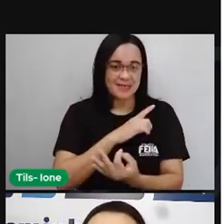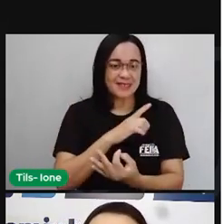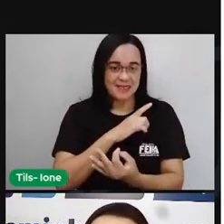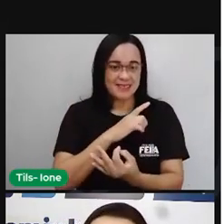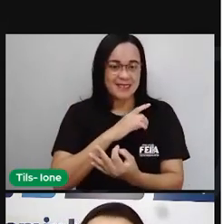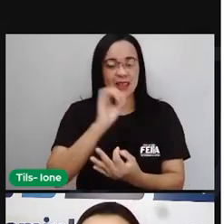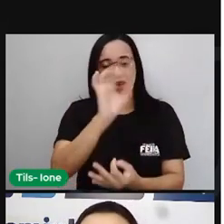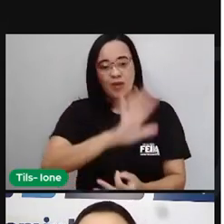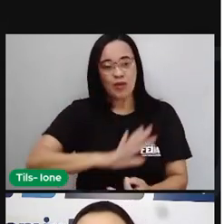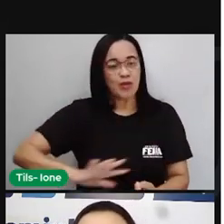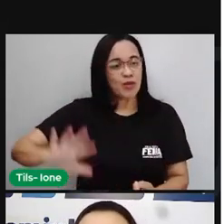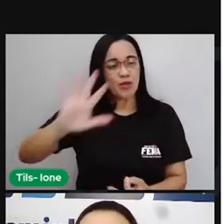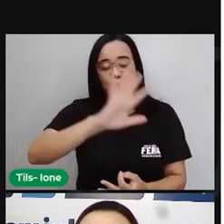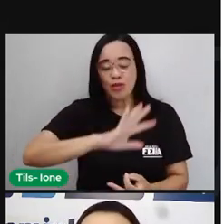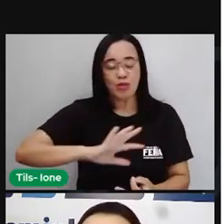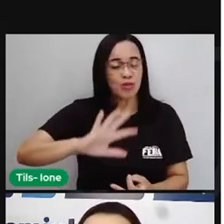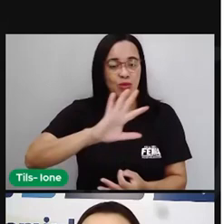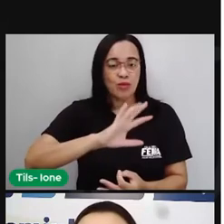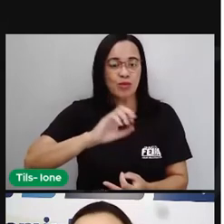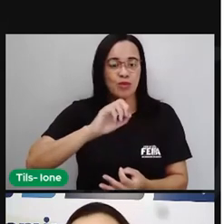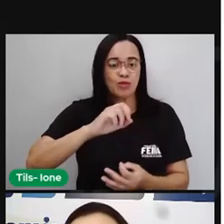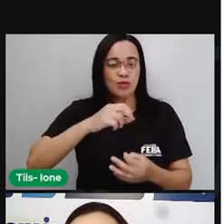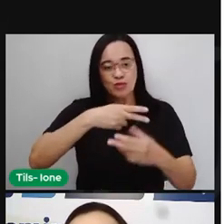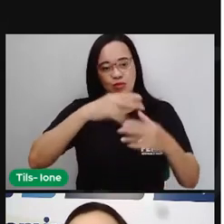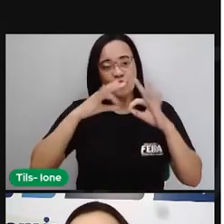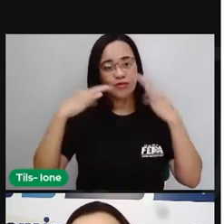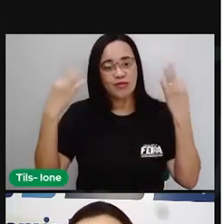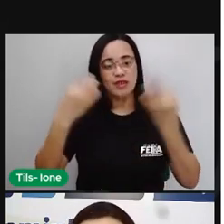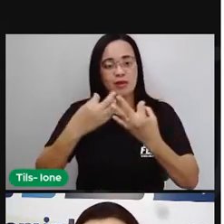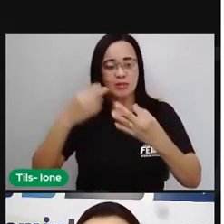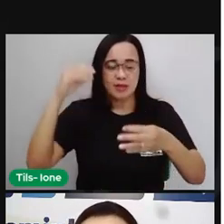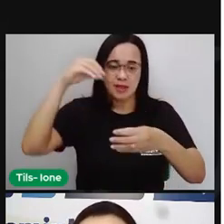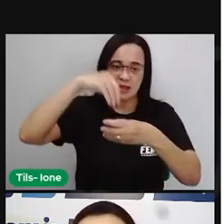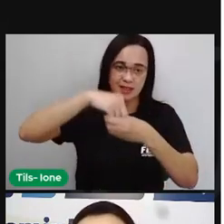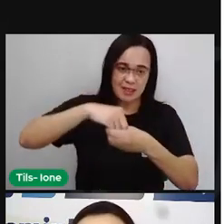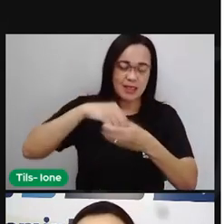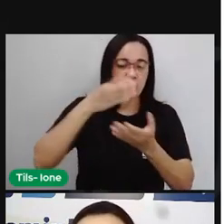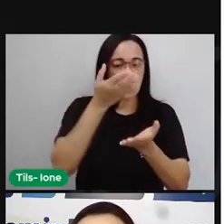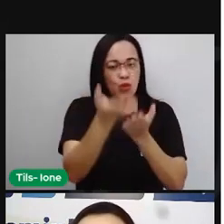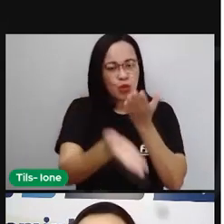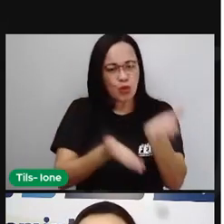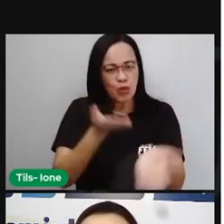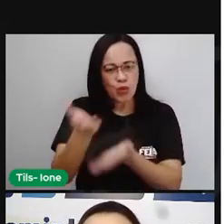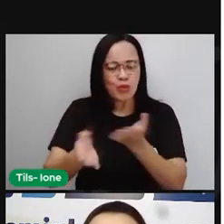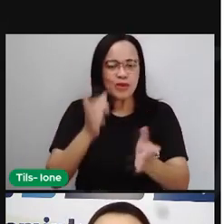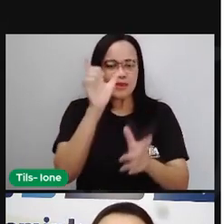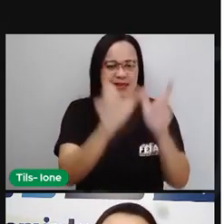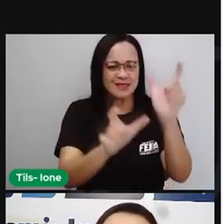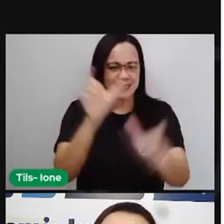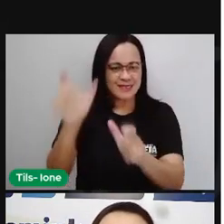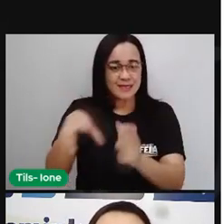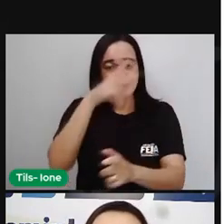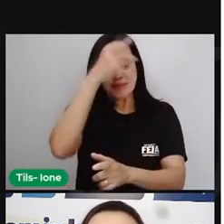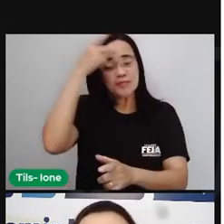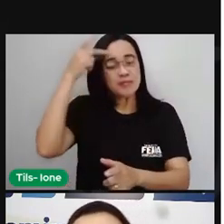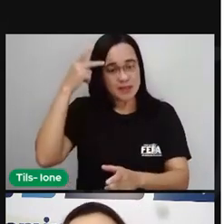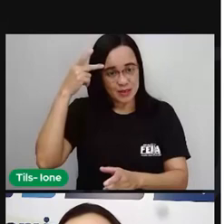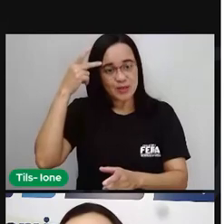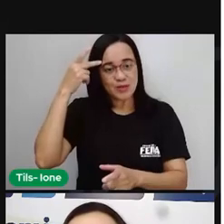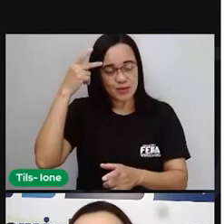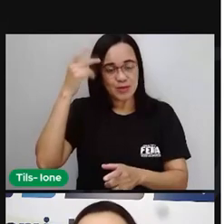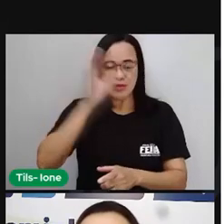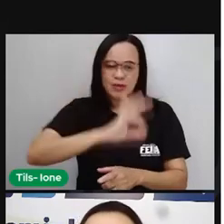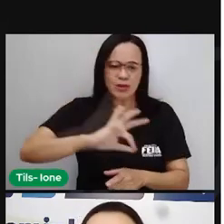as ações que as famílias desempenham aí quando falam no cuidar, não é? Das pessoas. Todo mundo aí pode ter um